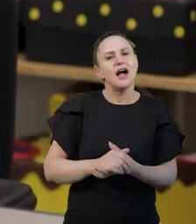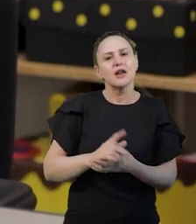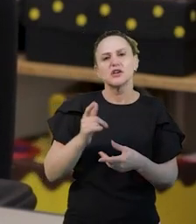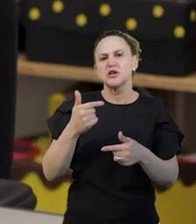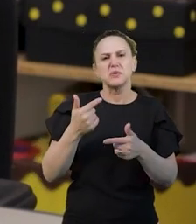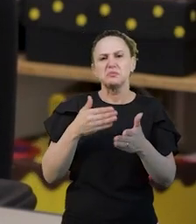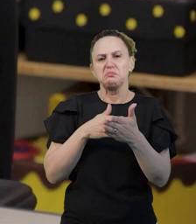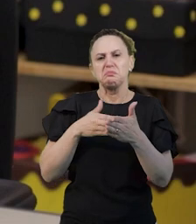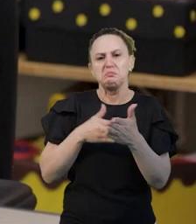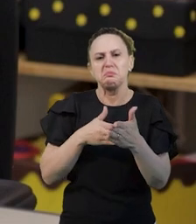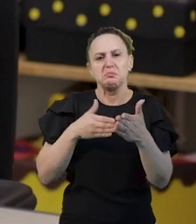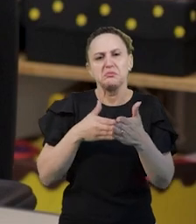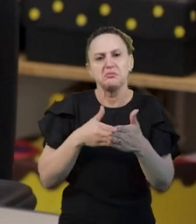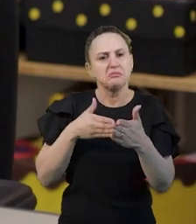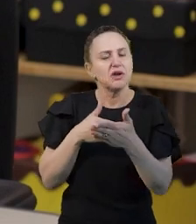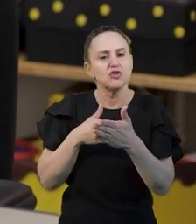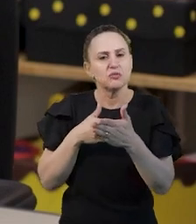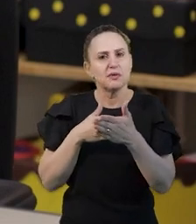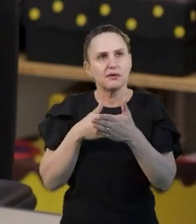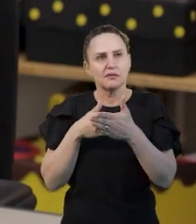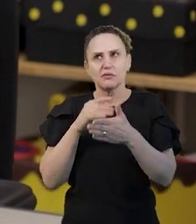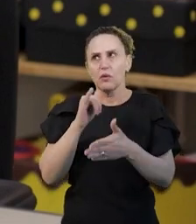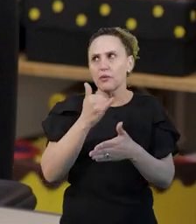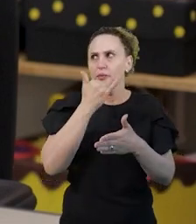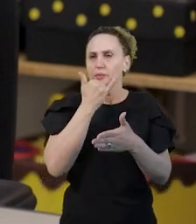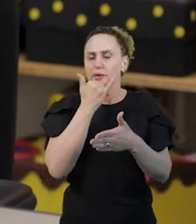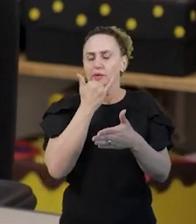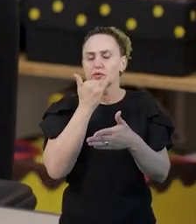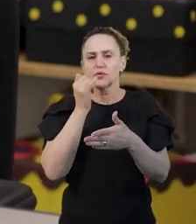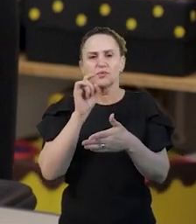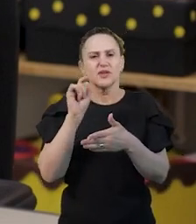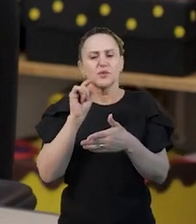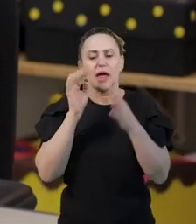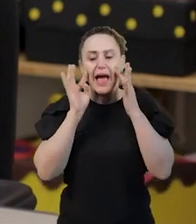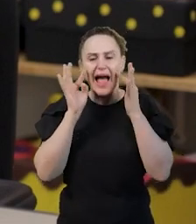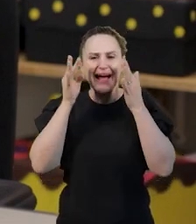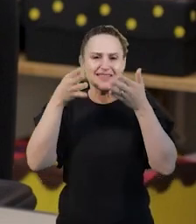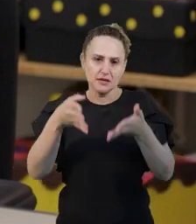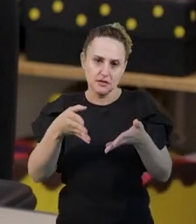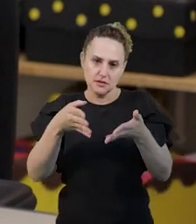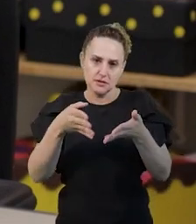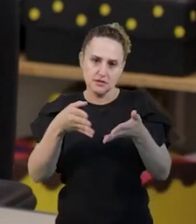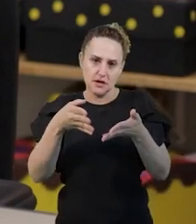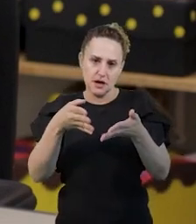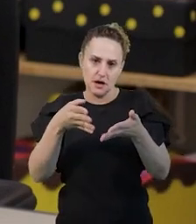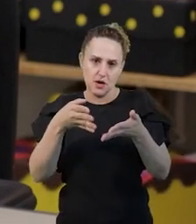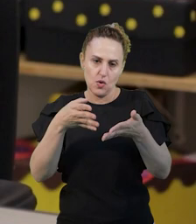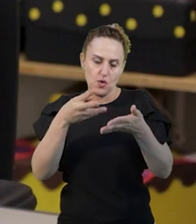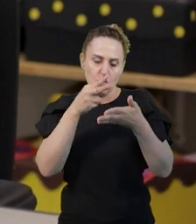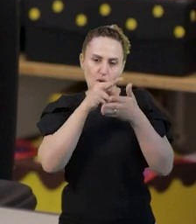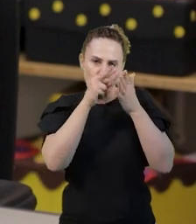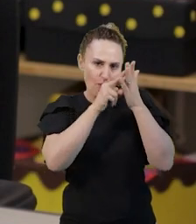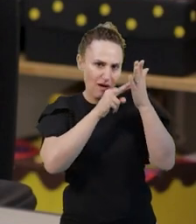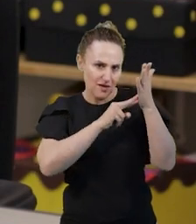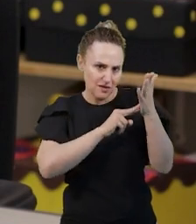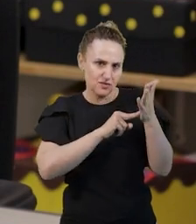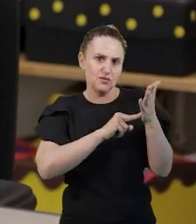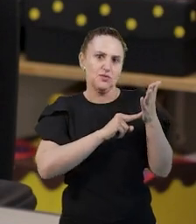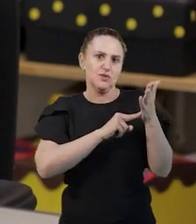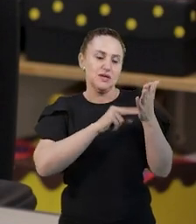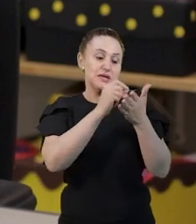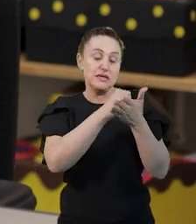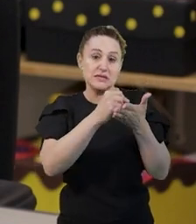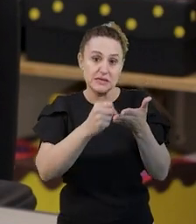teórico ou argumento que justifique não se dar atenção aos processos de leitura e escrita na